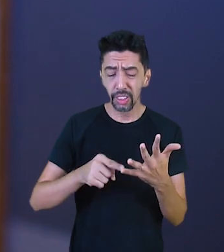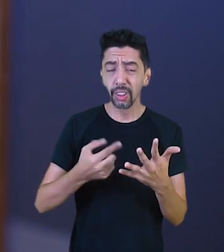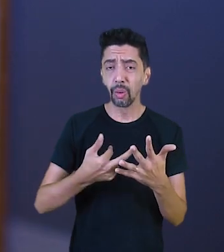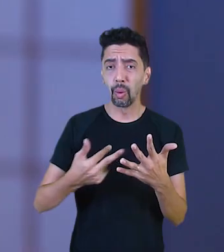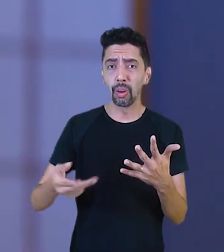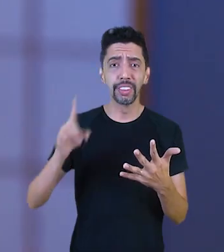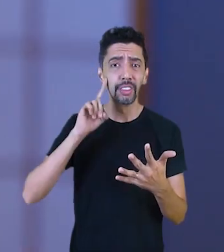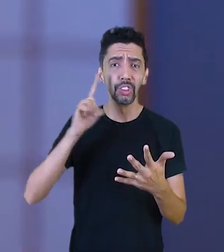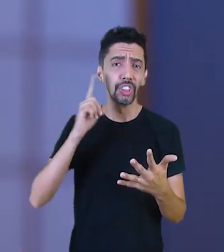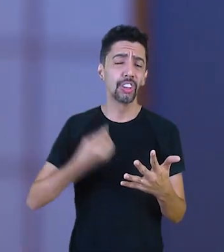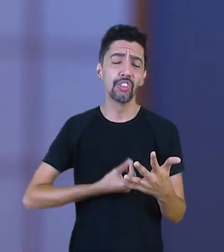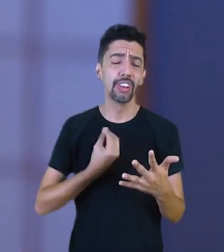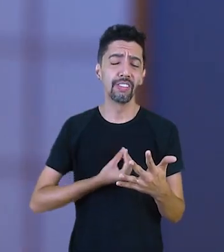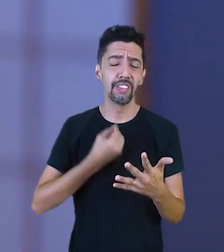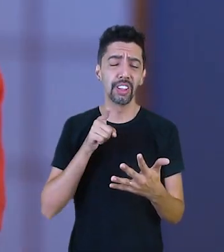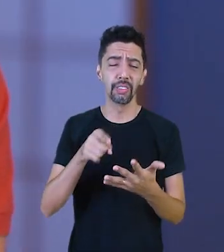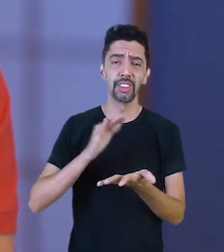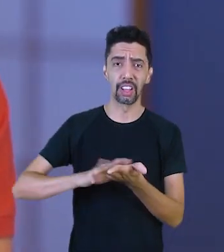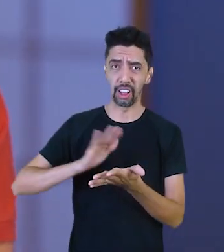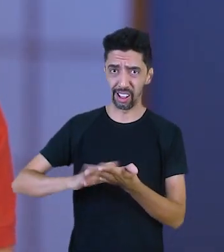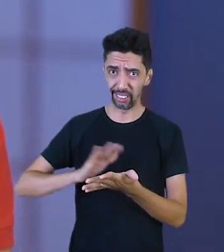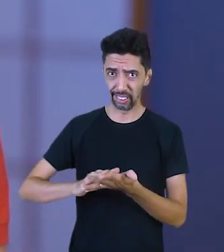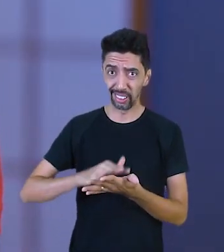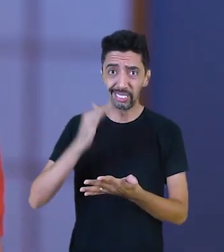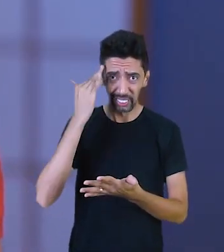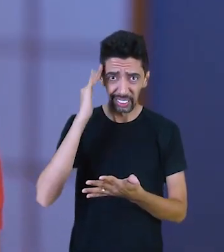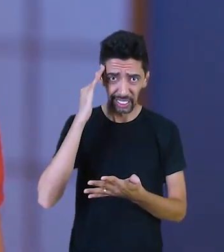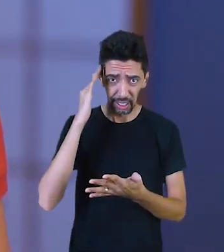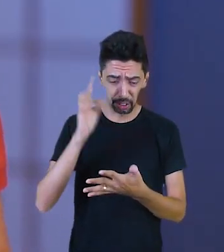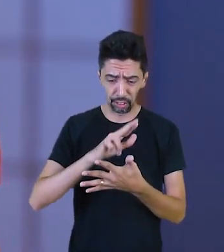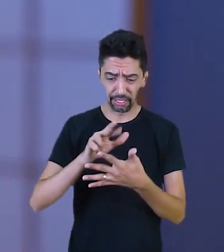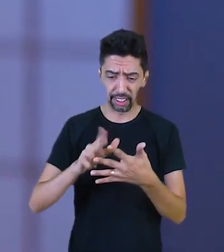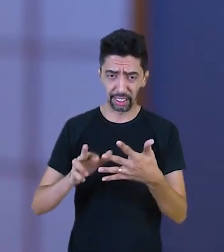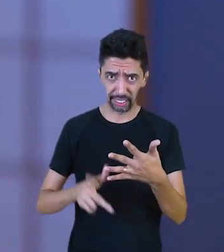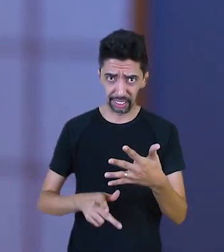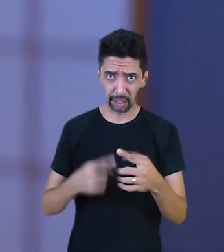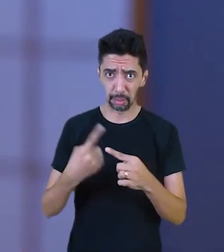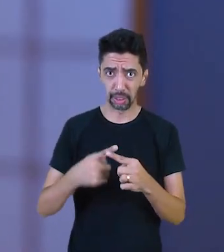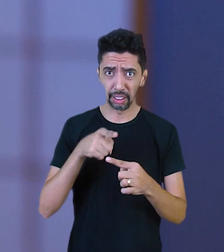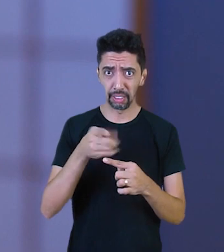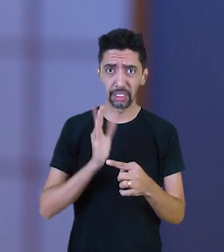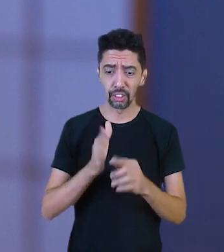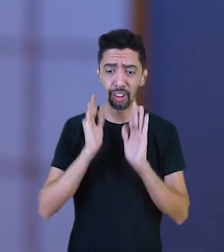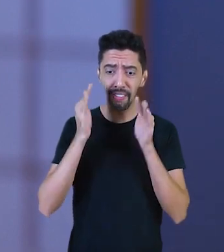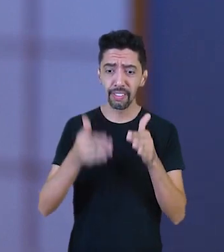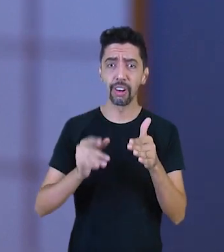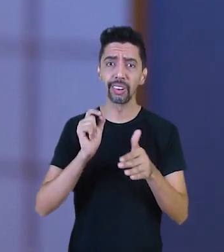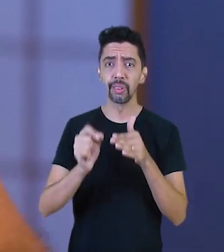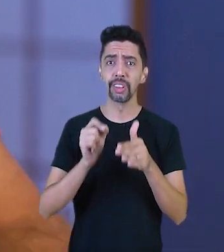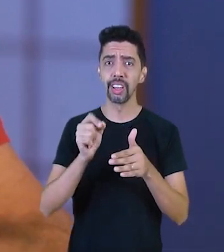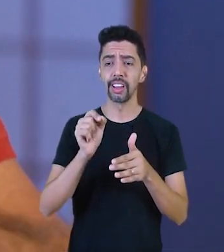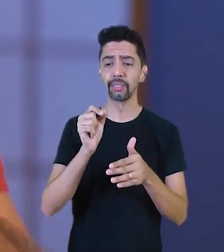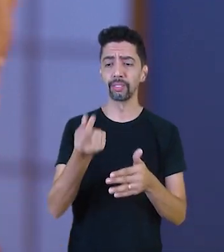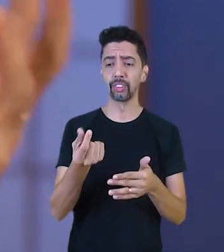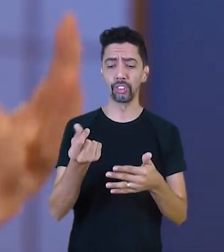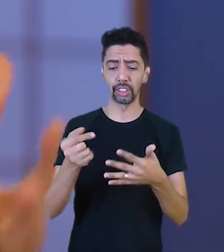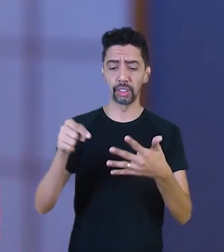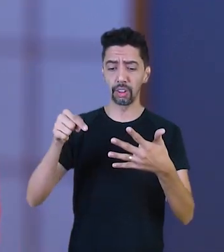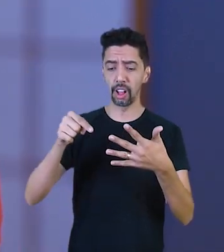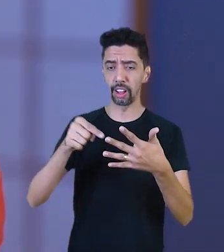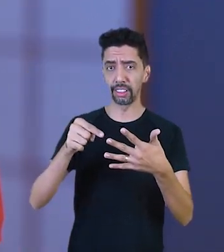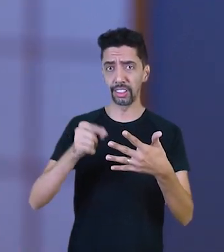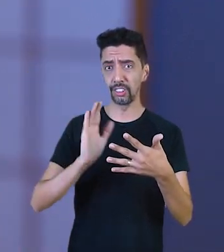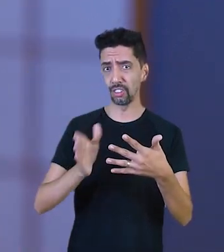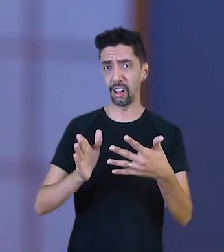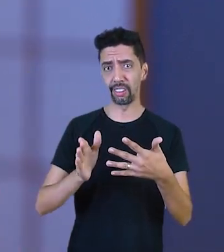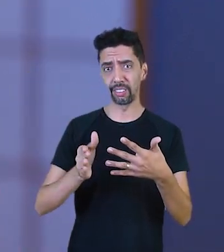cotidiano. Perceba que nesse orçamento eu já estou blindando a minha dívida, eu não deixo de